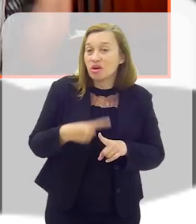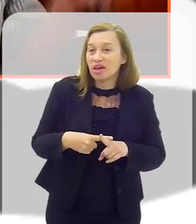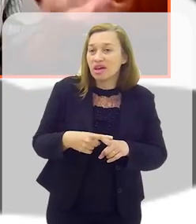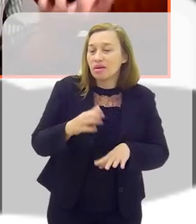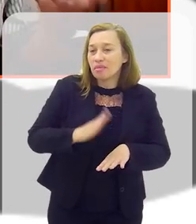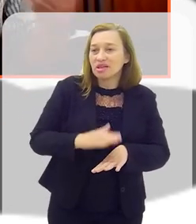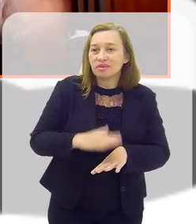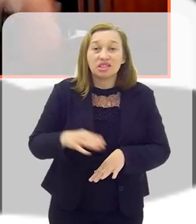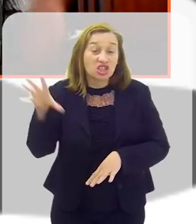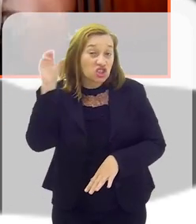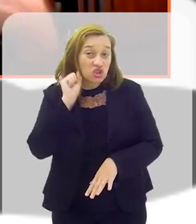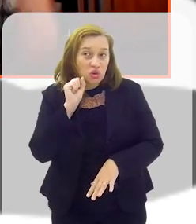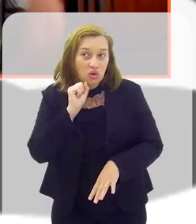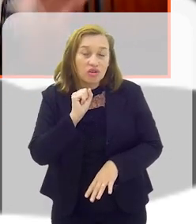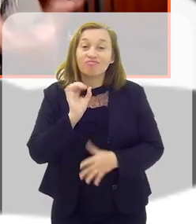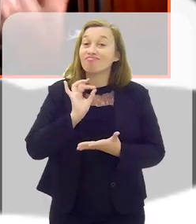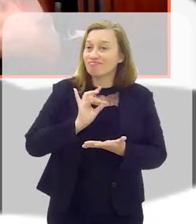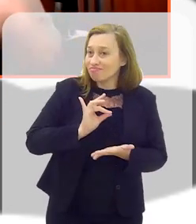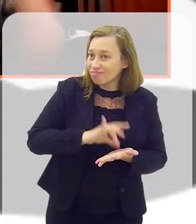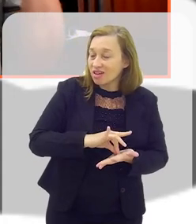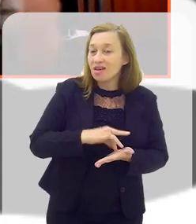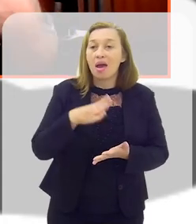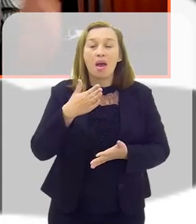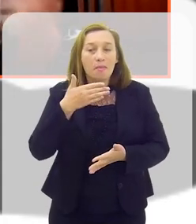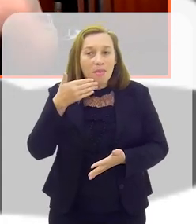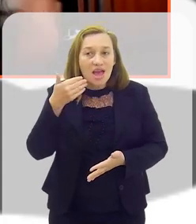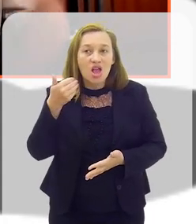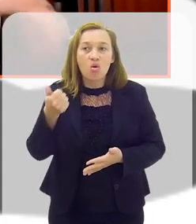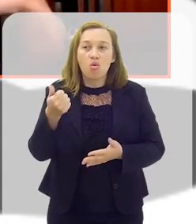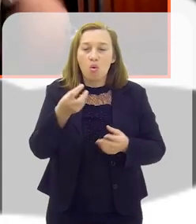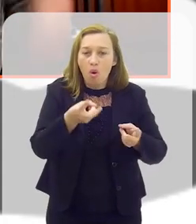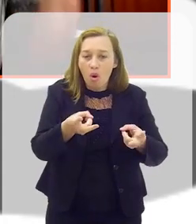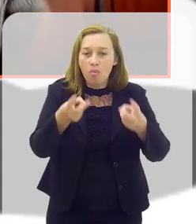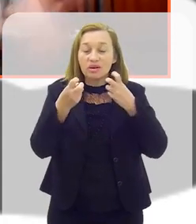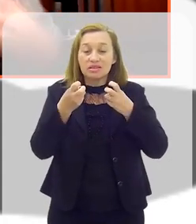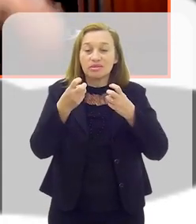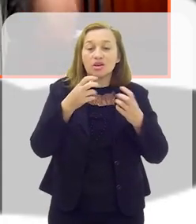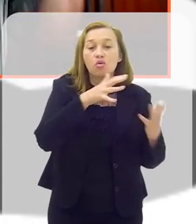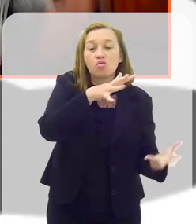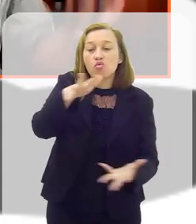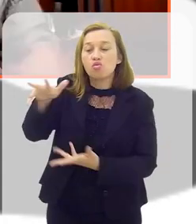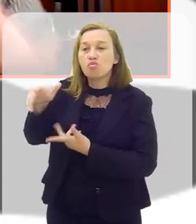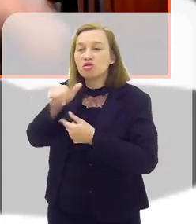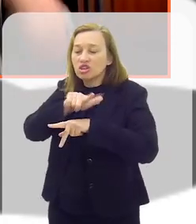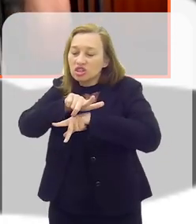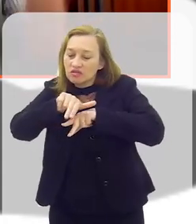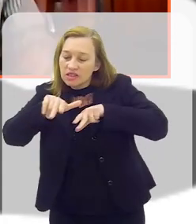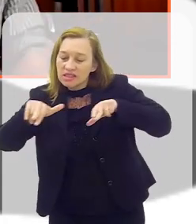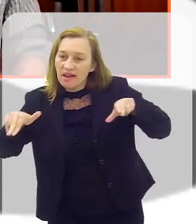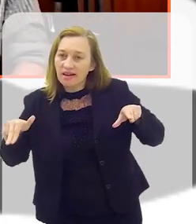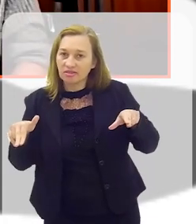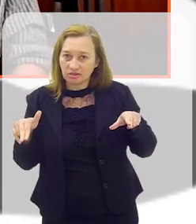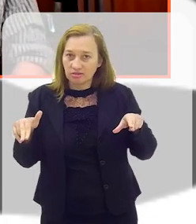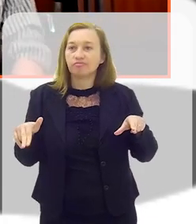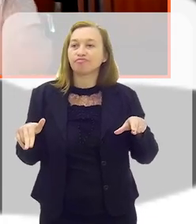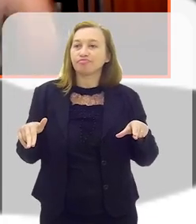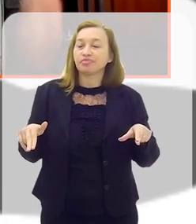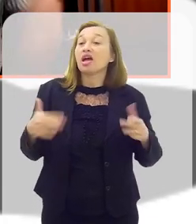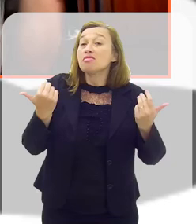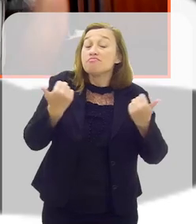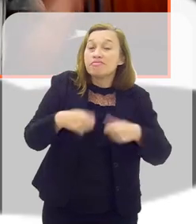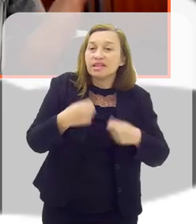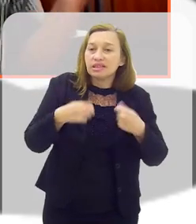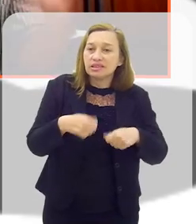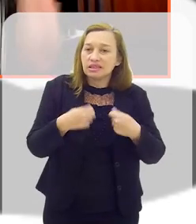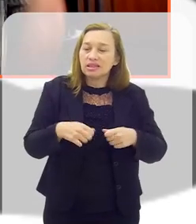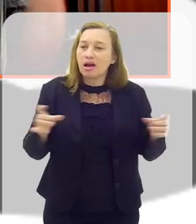vez que a gente ouve, a gente vai, na realidade, melhorando a nossa percepção do mundo, da pluralidade, da diversidade. A